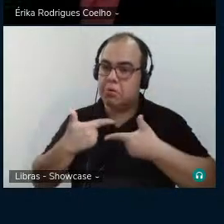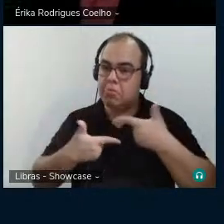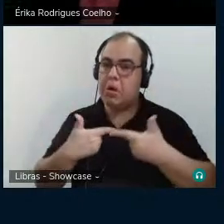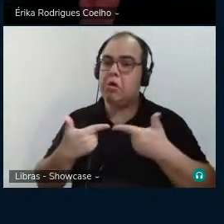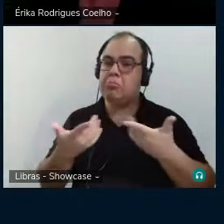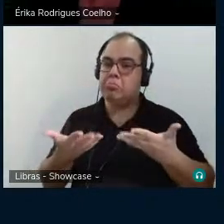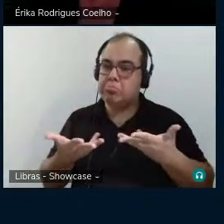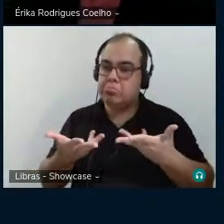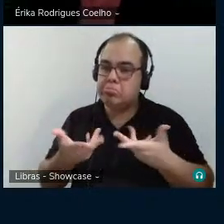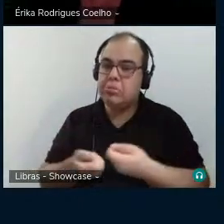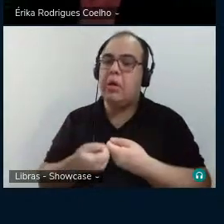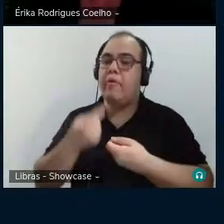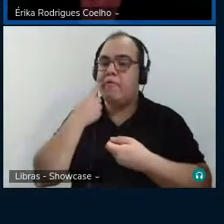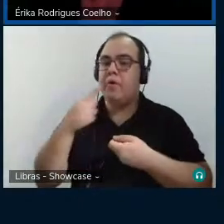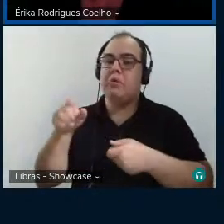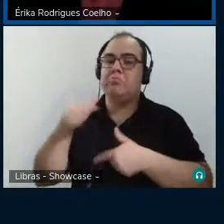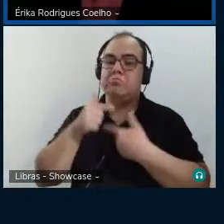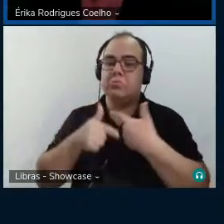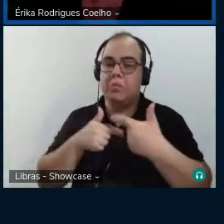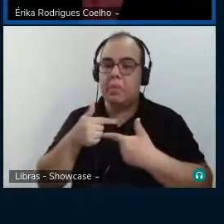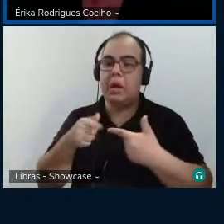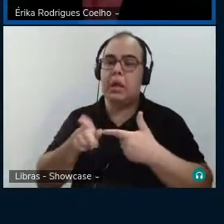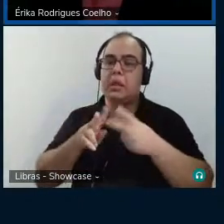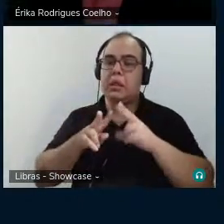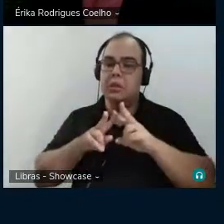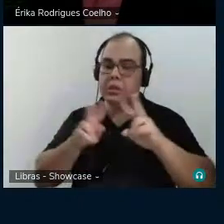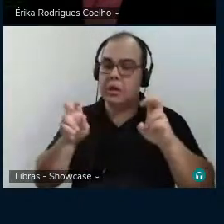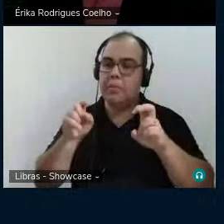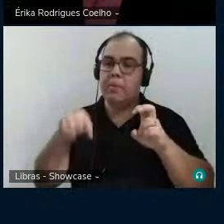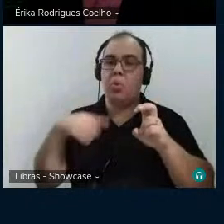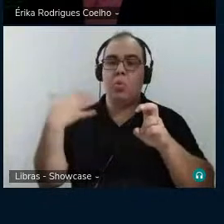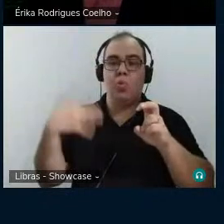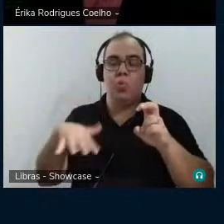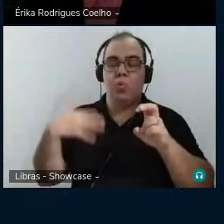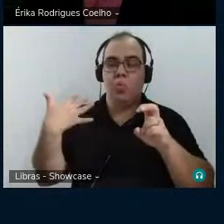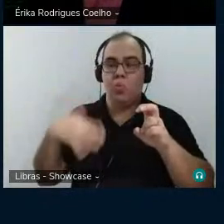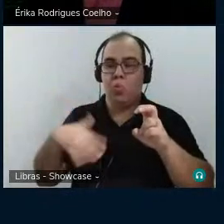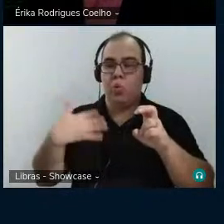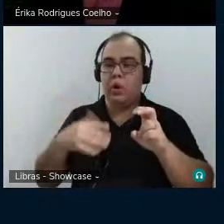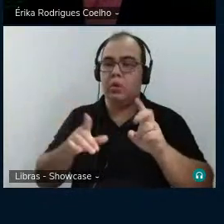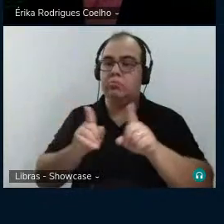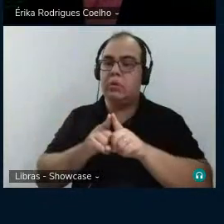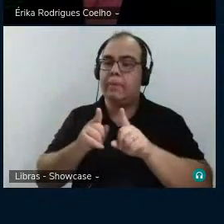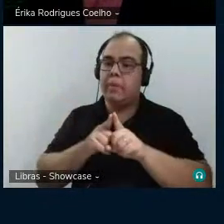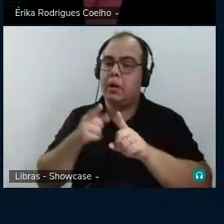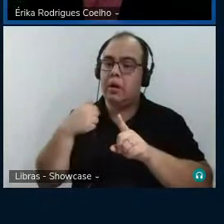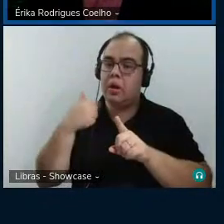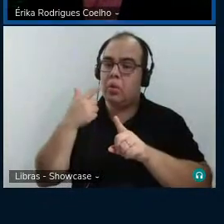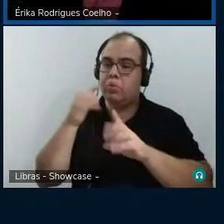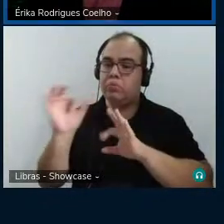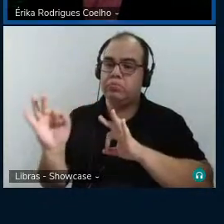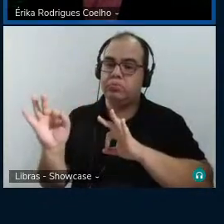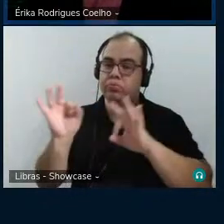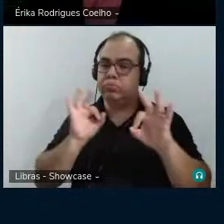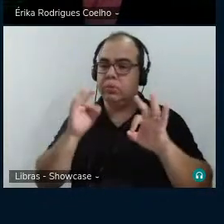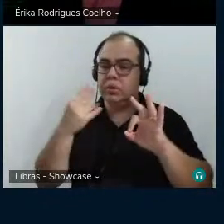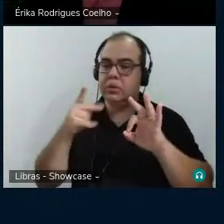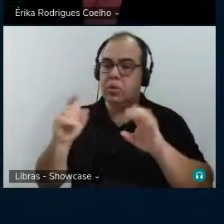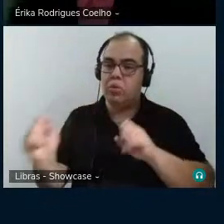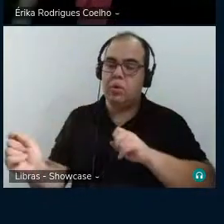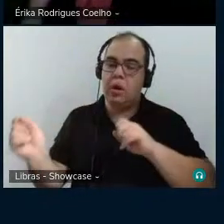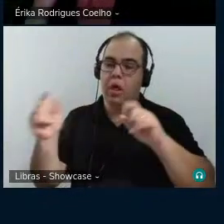trabalhar com esse tema. e eu assisti o seu slide,